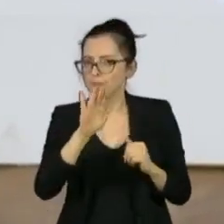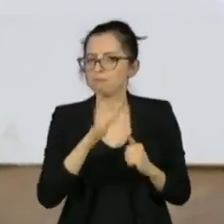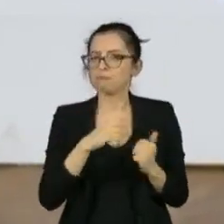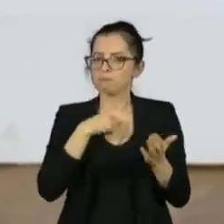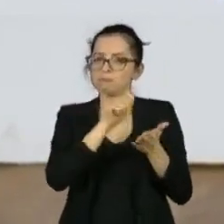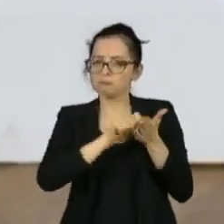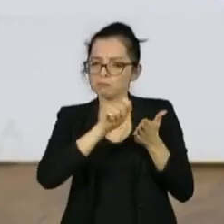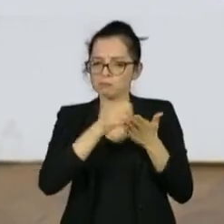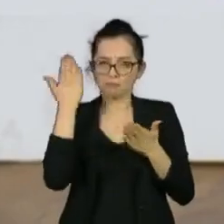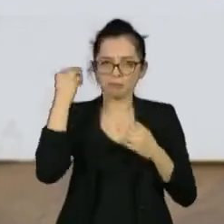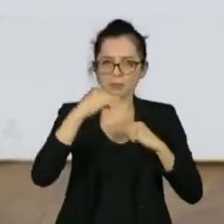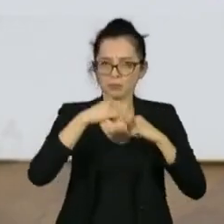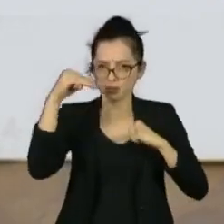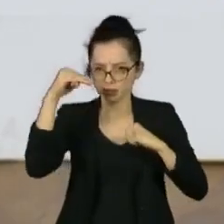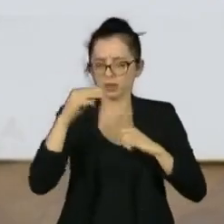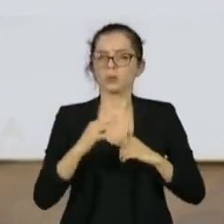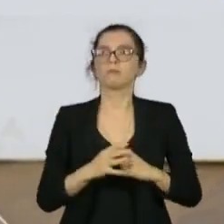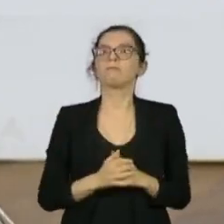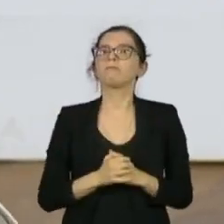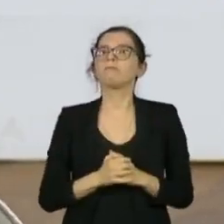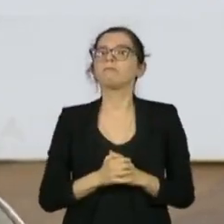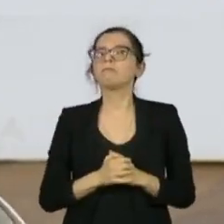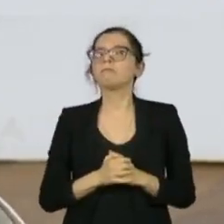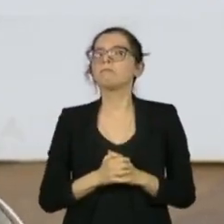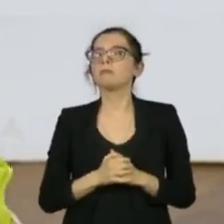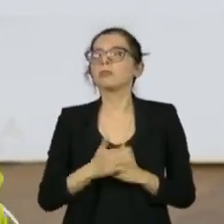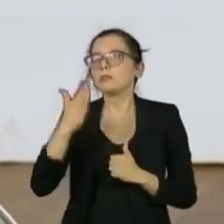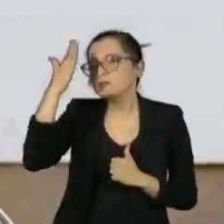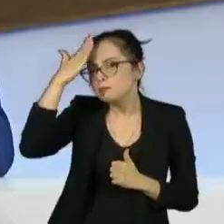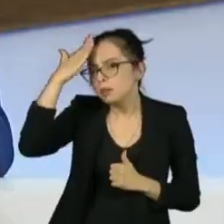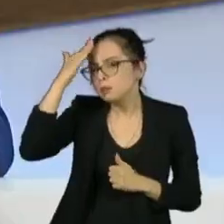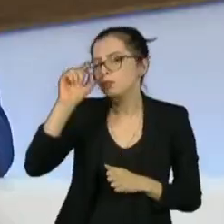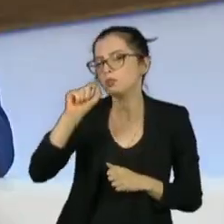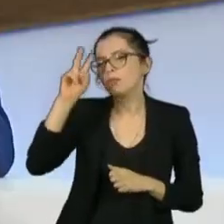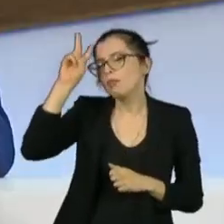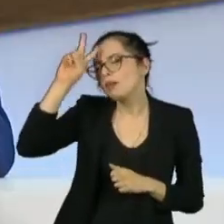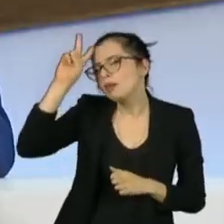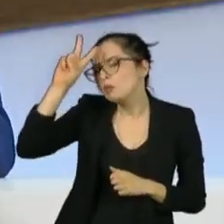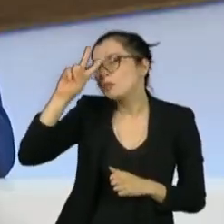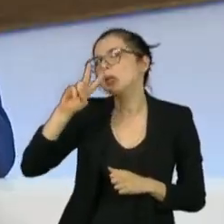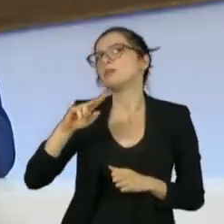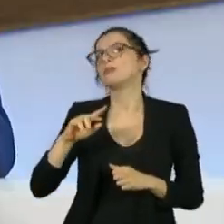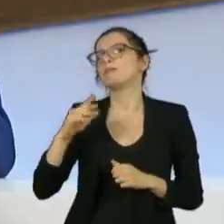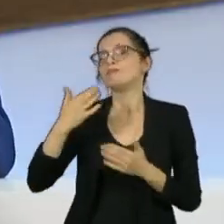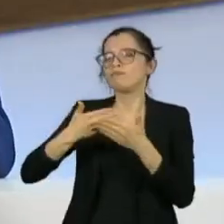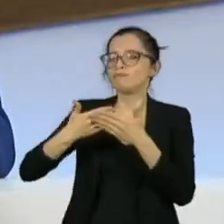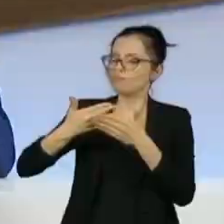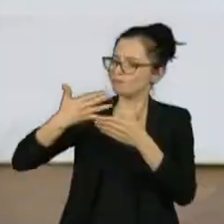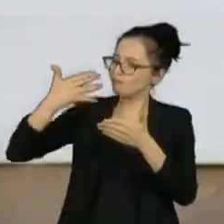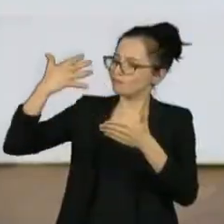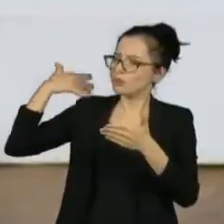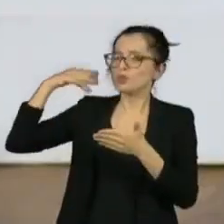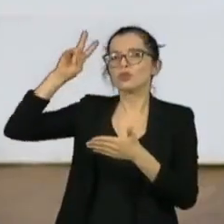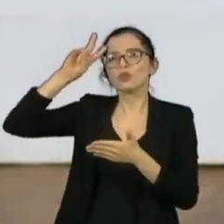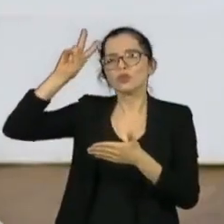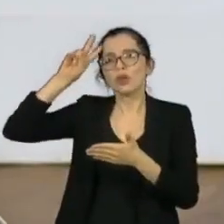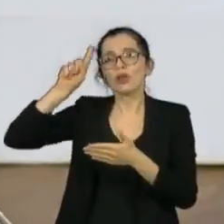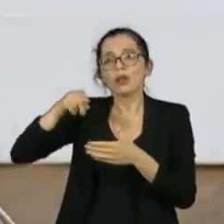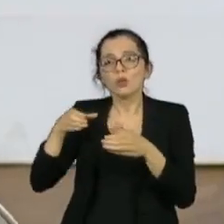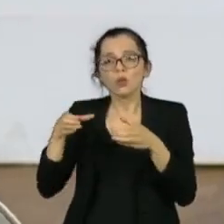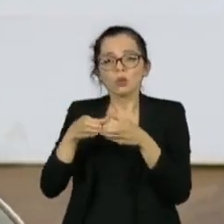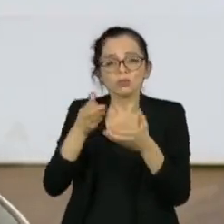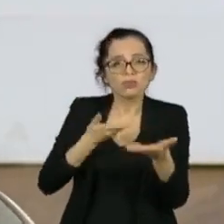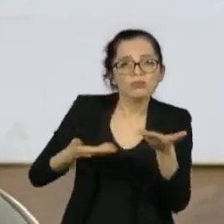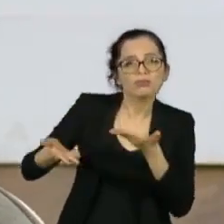fala muito, que é essa coisa da memória viva da gente. A gente fazer memória, a gente está fazendo uma coisa coletiva. E eles precisam